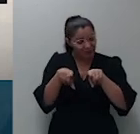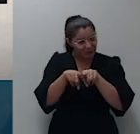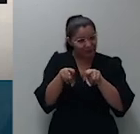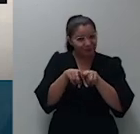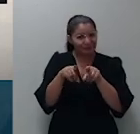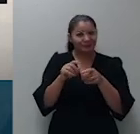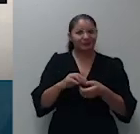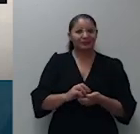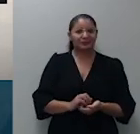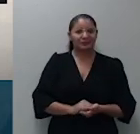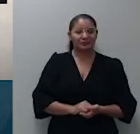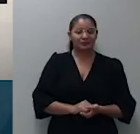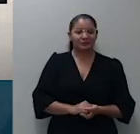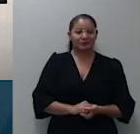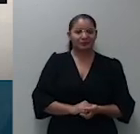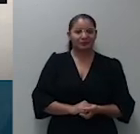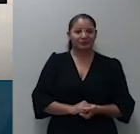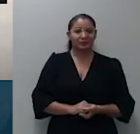Ministro Raul?